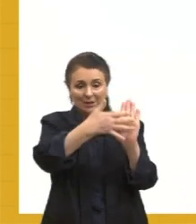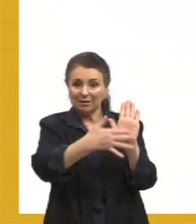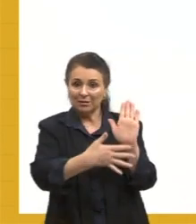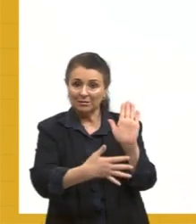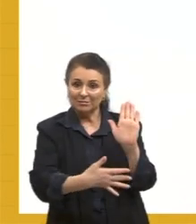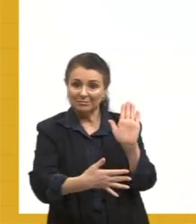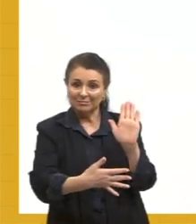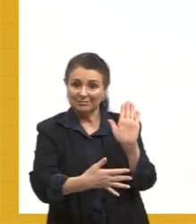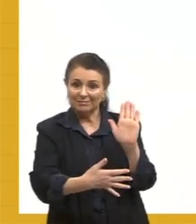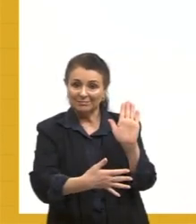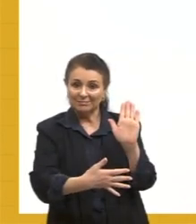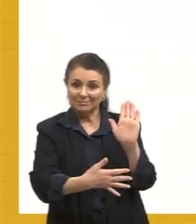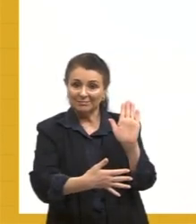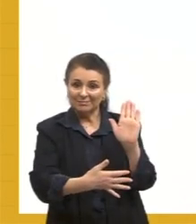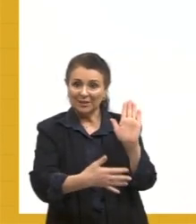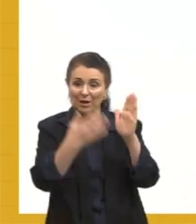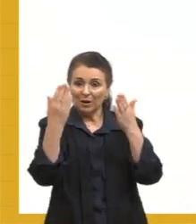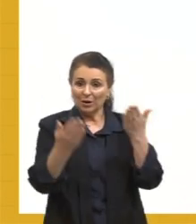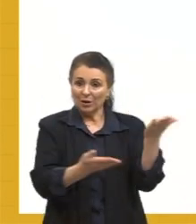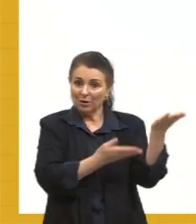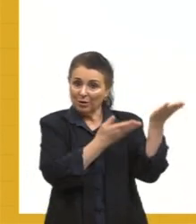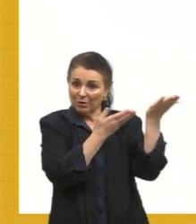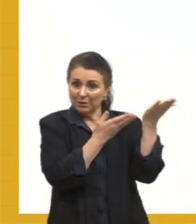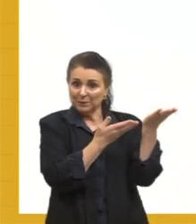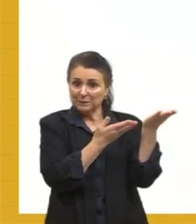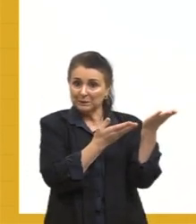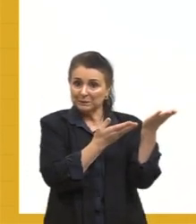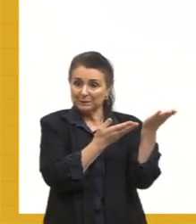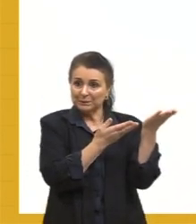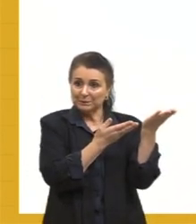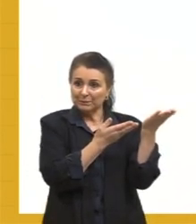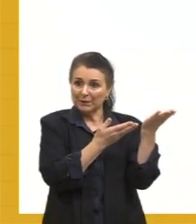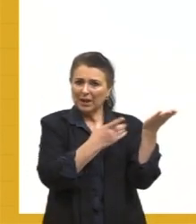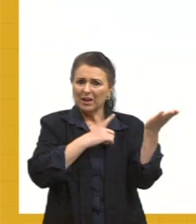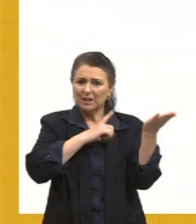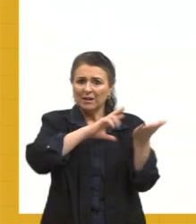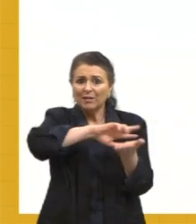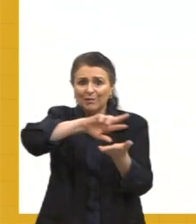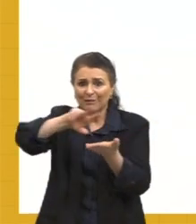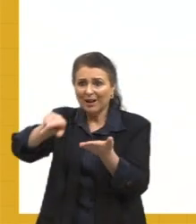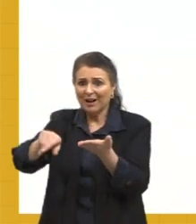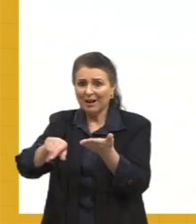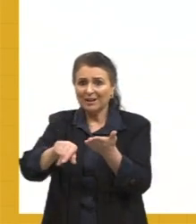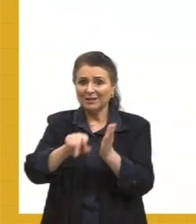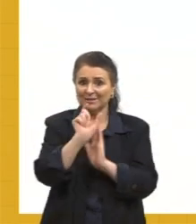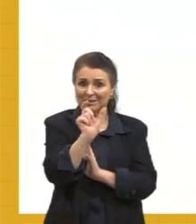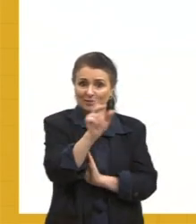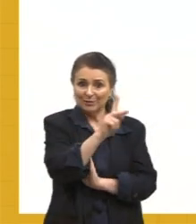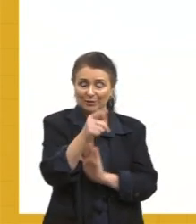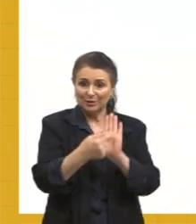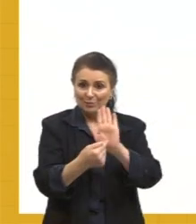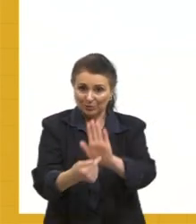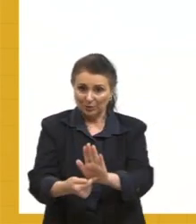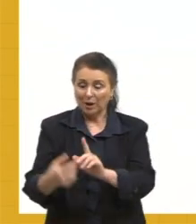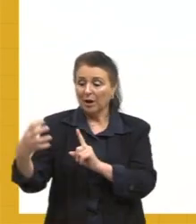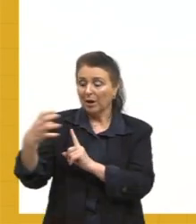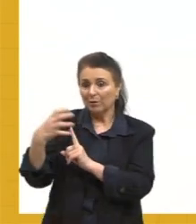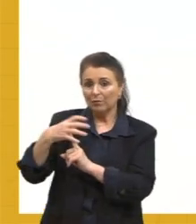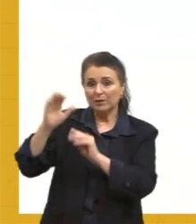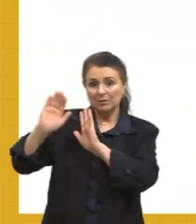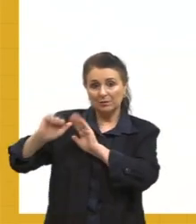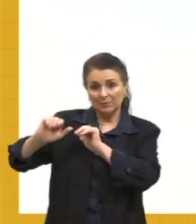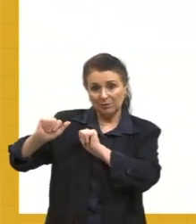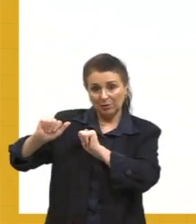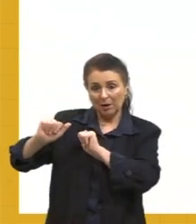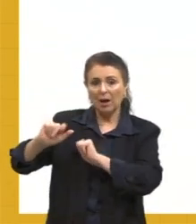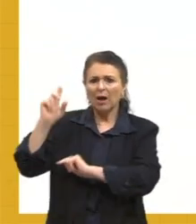barroco, lancha, jangada, mimoso. Então, gente, quanto a influência espanhola, e às vezes, é às